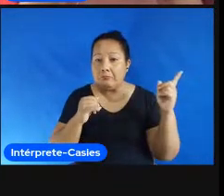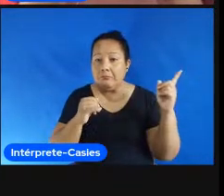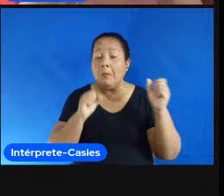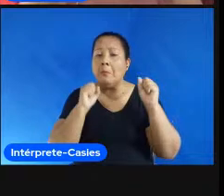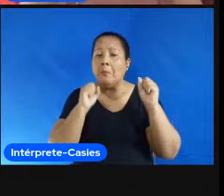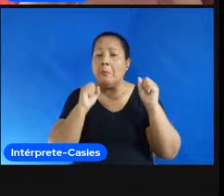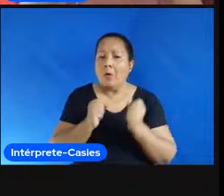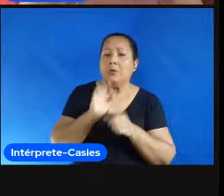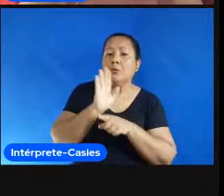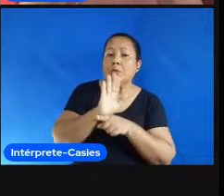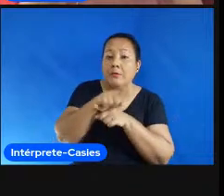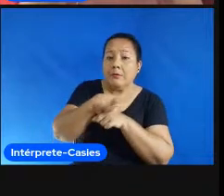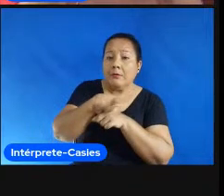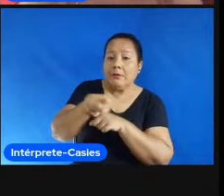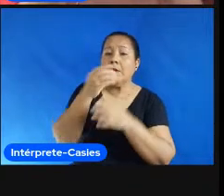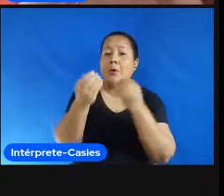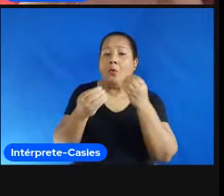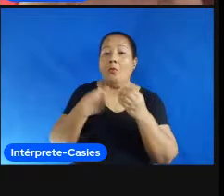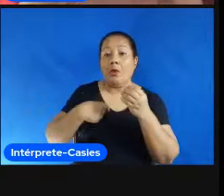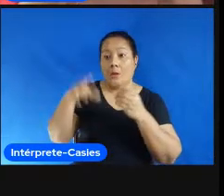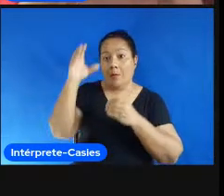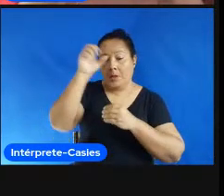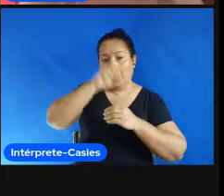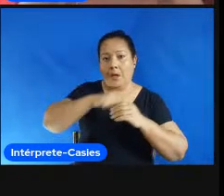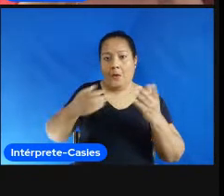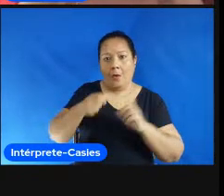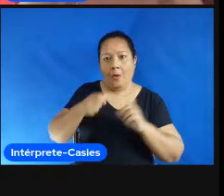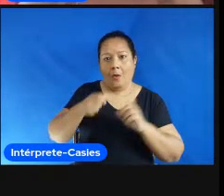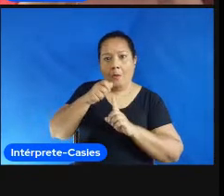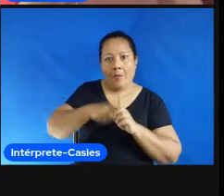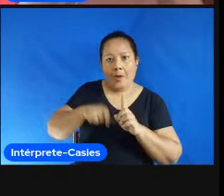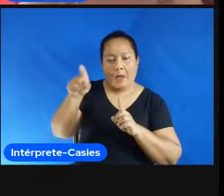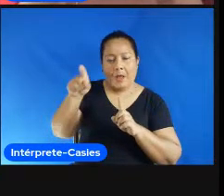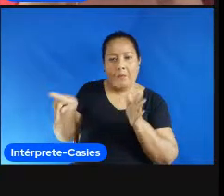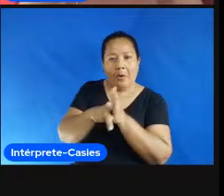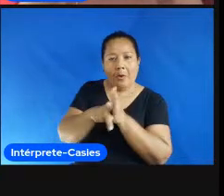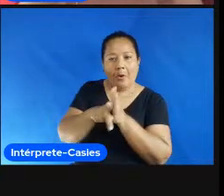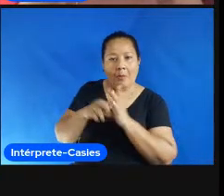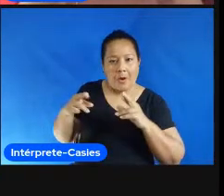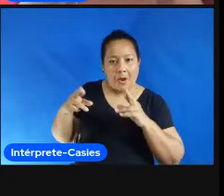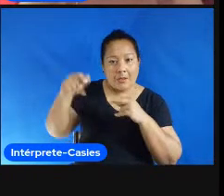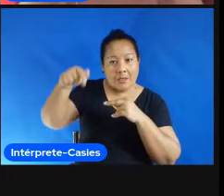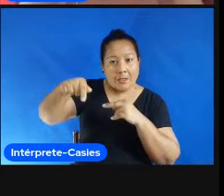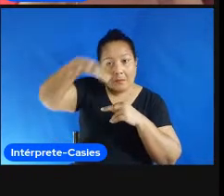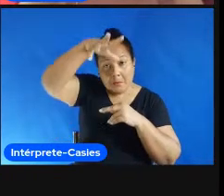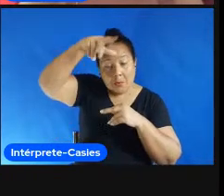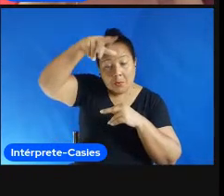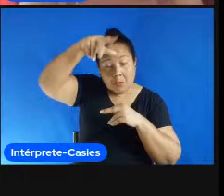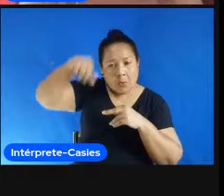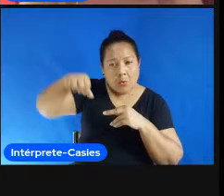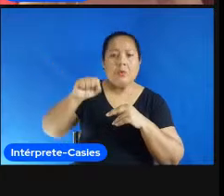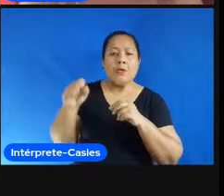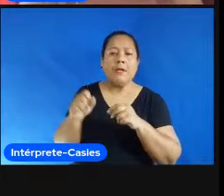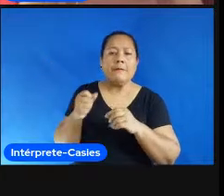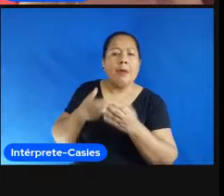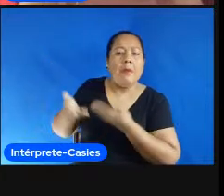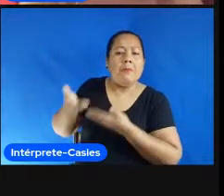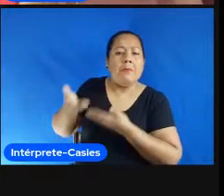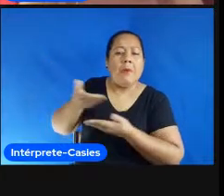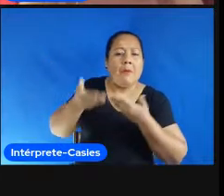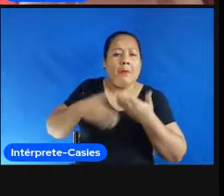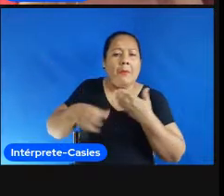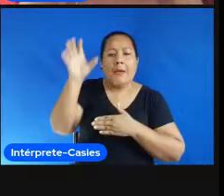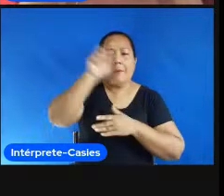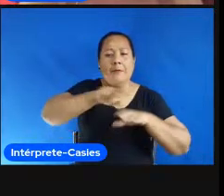aprendendo nesse ao longo desse mês na cidade de Cáceres no estado do Mato Grosso trabalhando com as universidades e faculdades